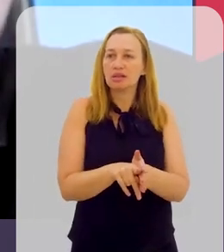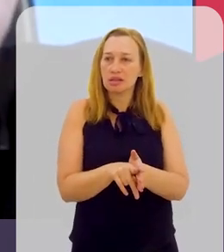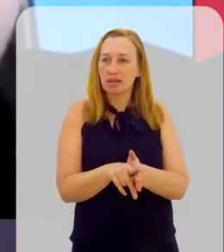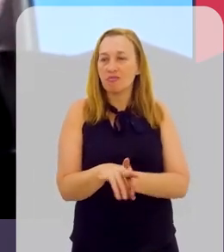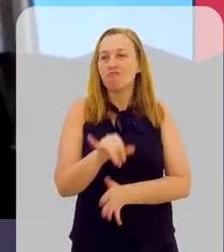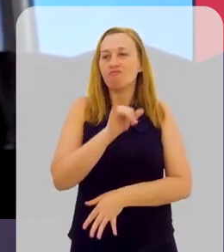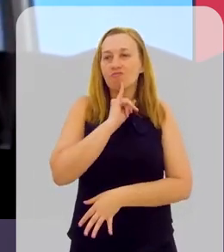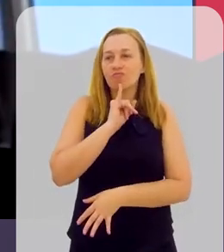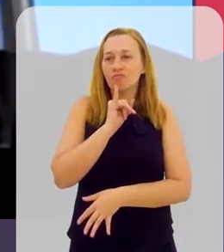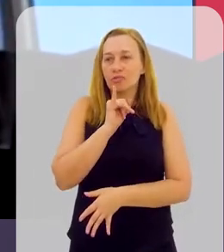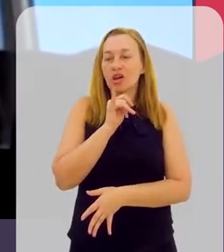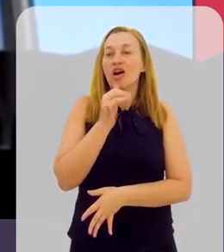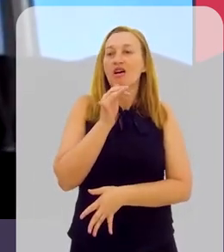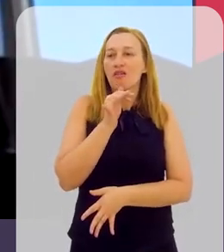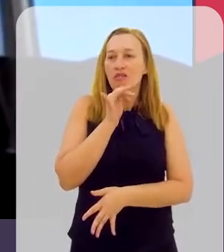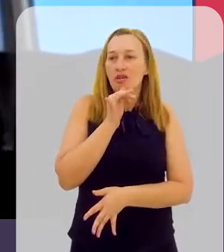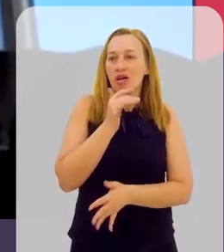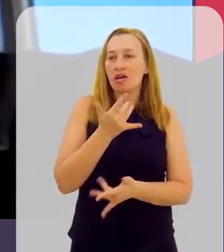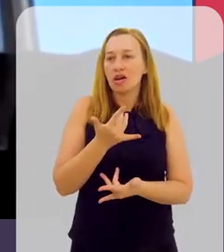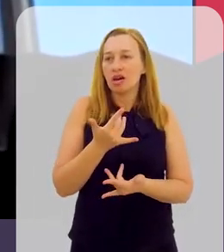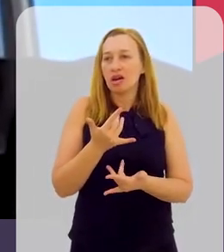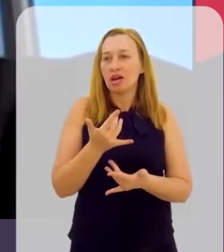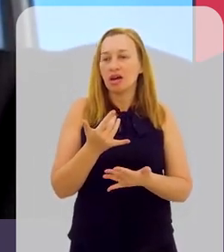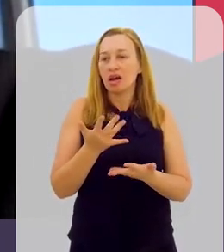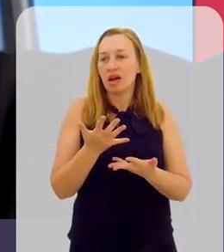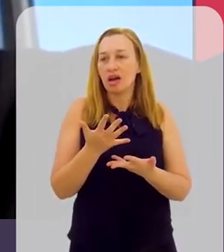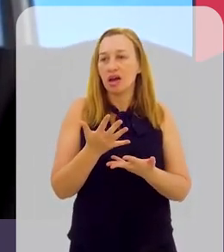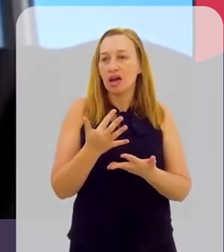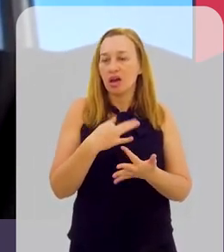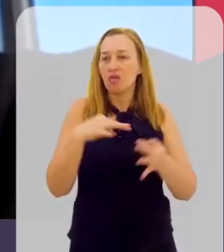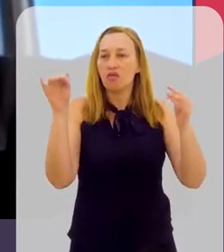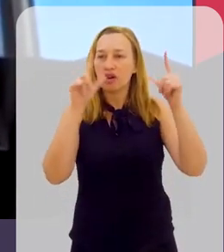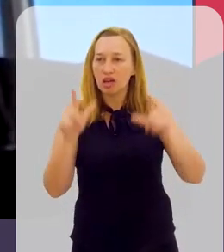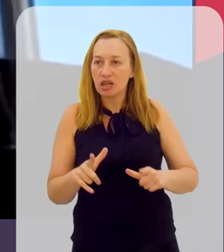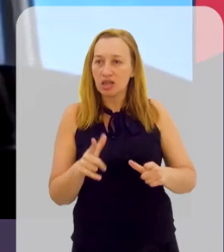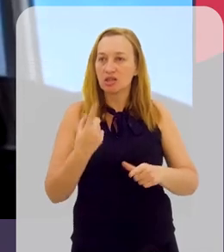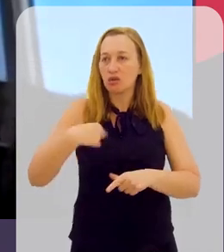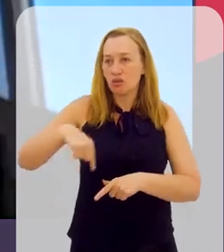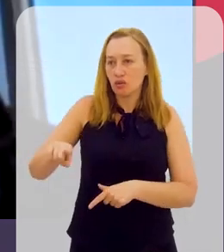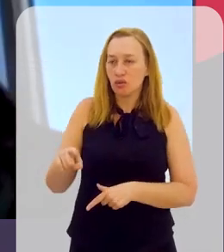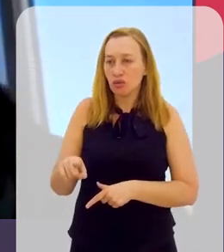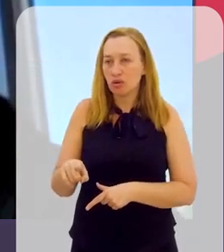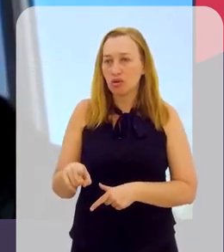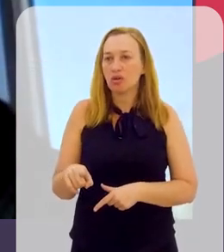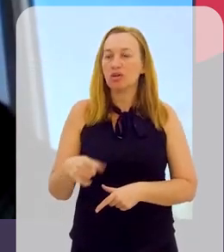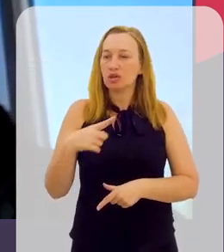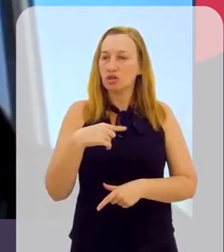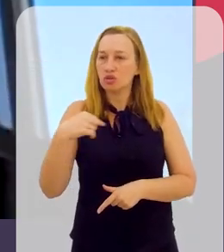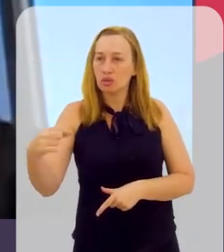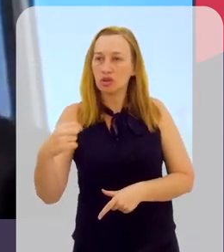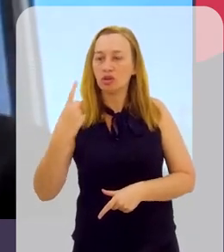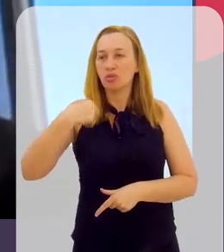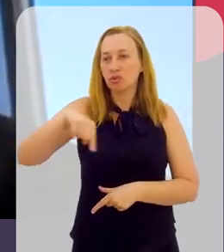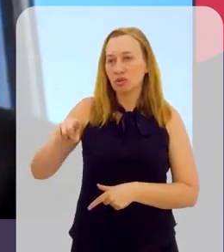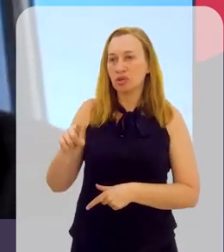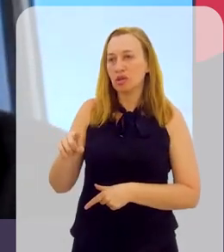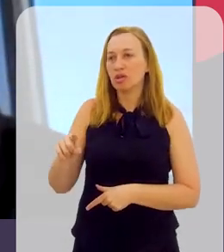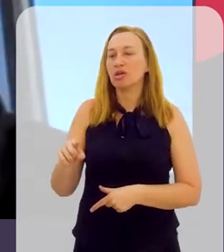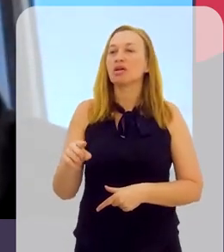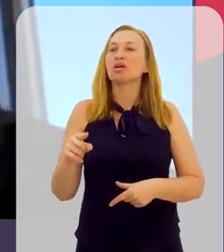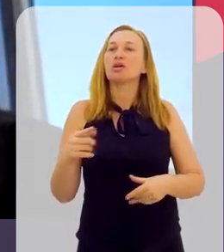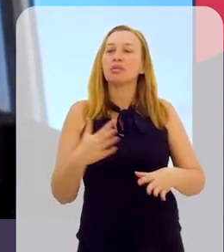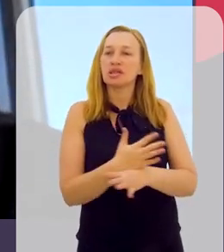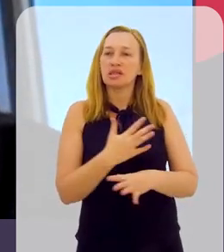disso. Felizmente eu fui um dos selecionados e pude ir para a Universidade Federal Fluminense da minha